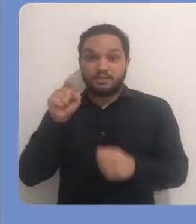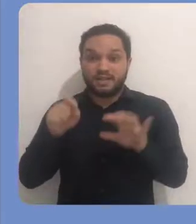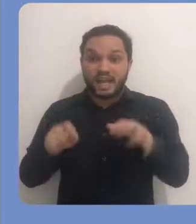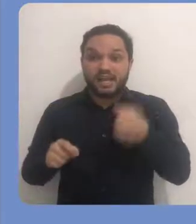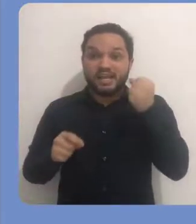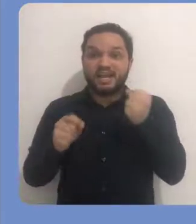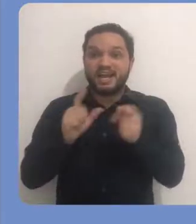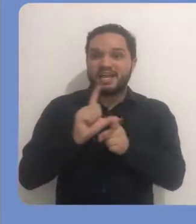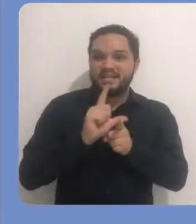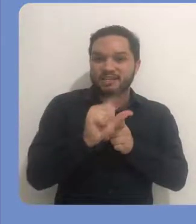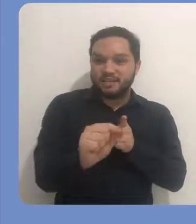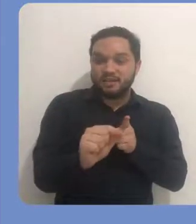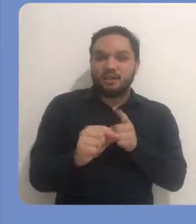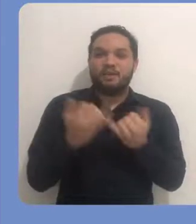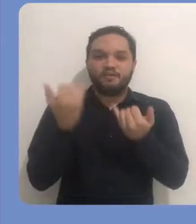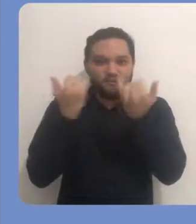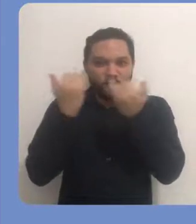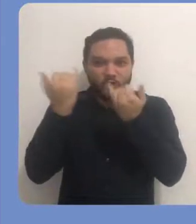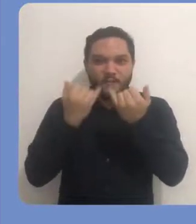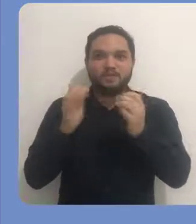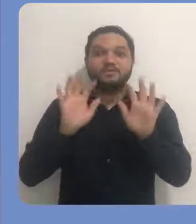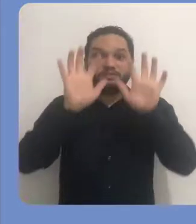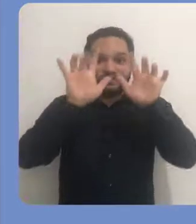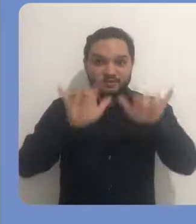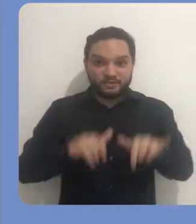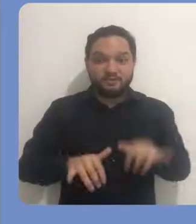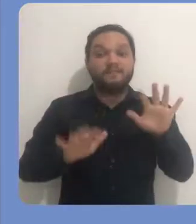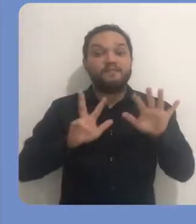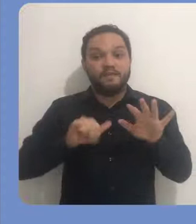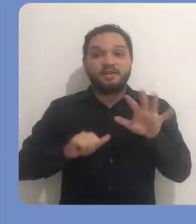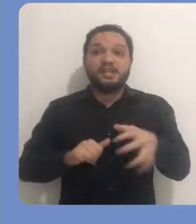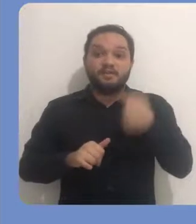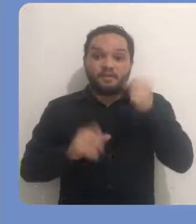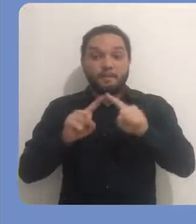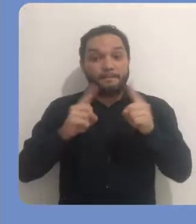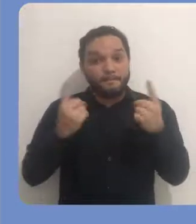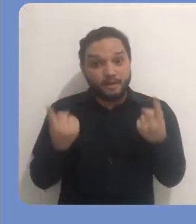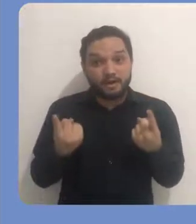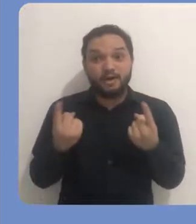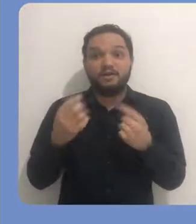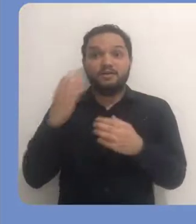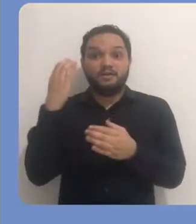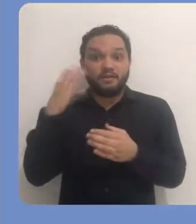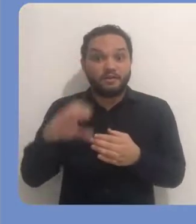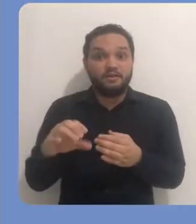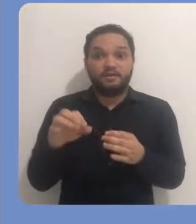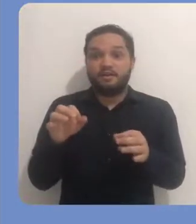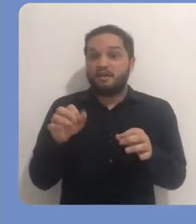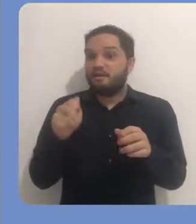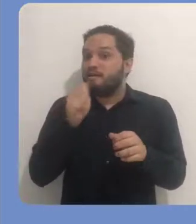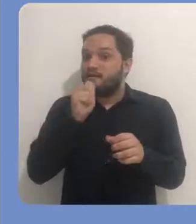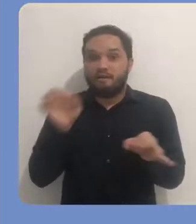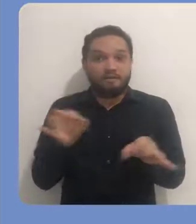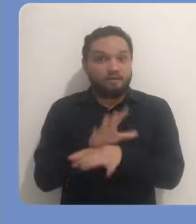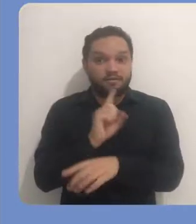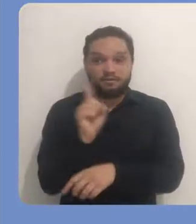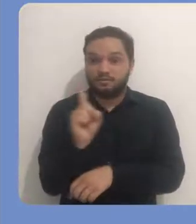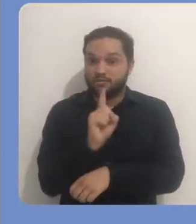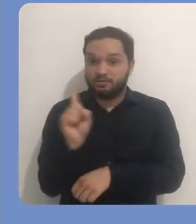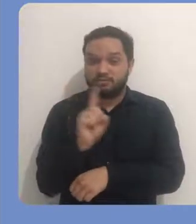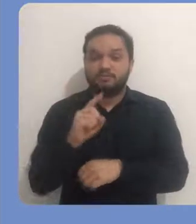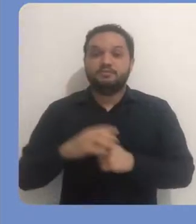em Salvar e Sair, as informações que você digitou ficarão salvas, porém a sua submissão não será completada.